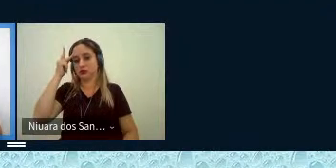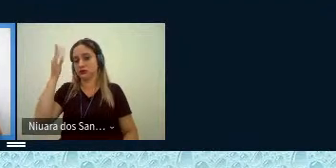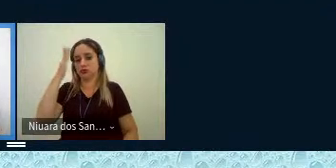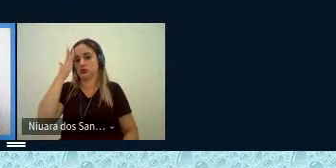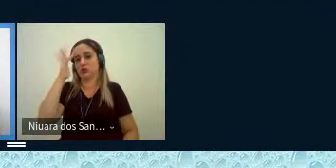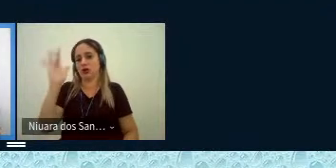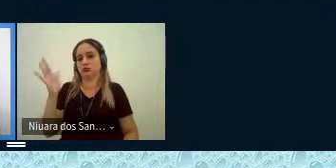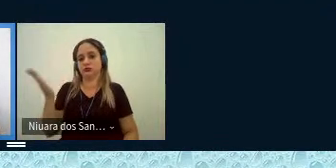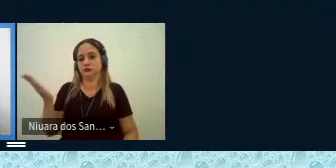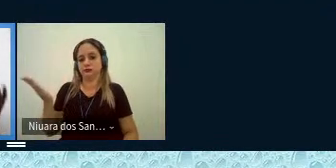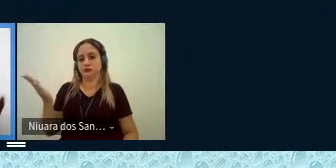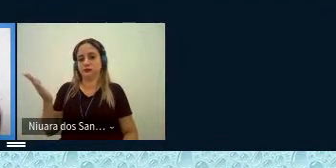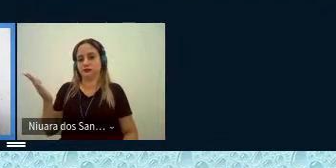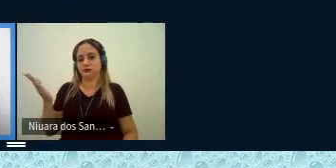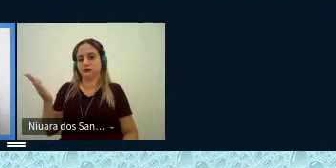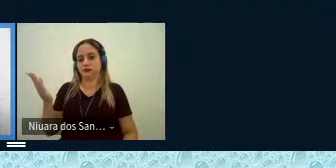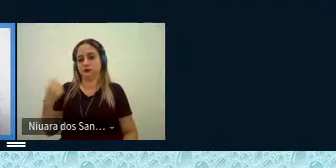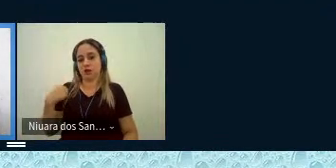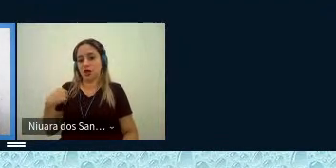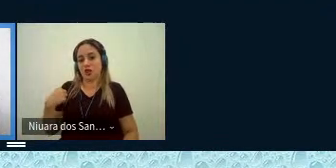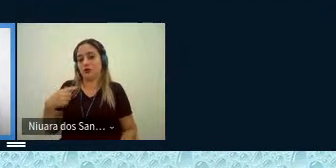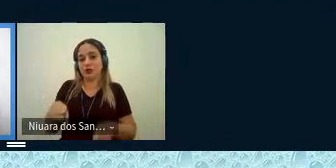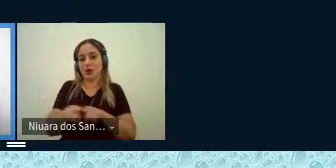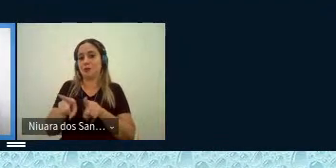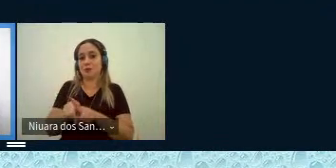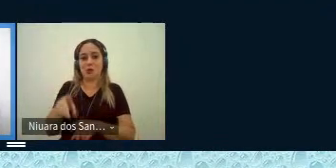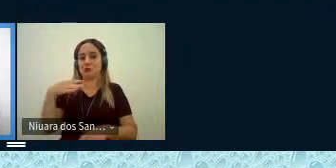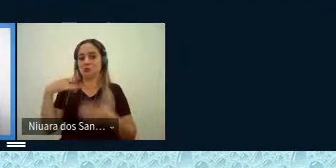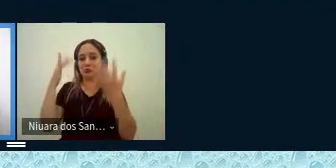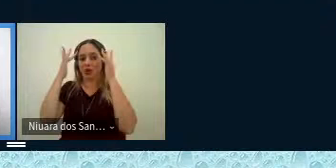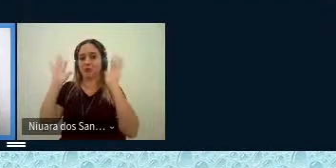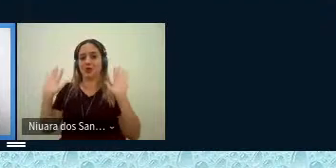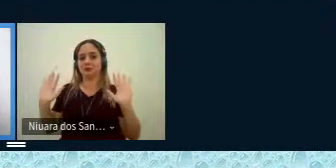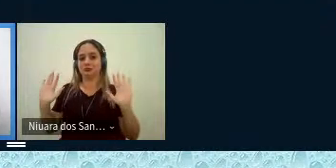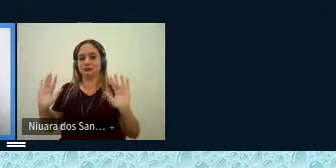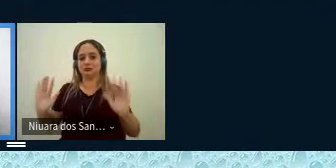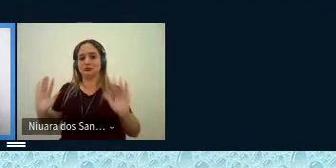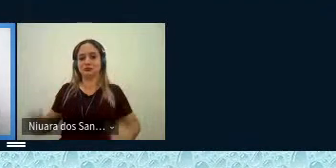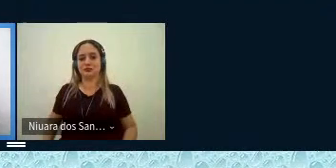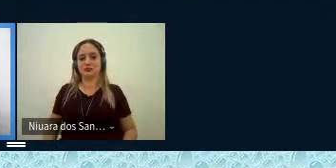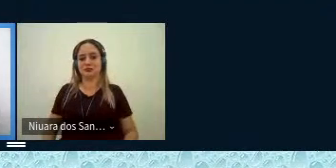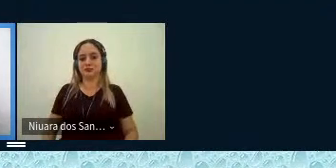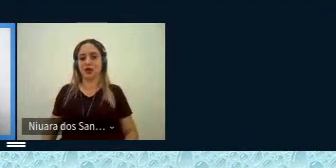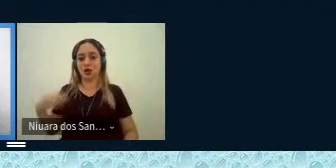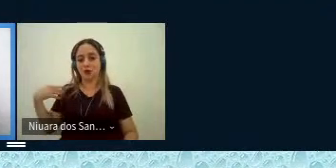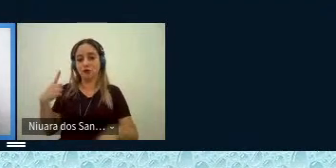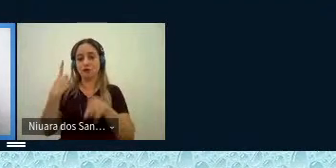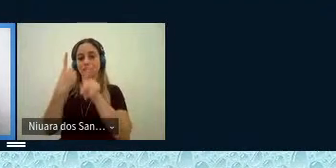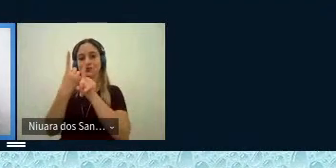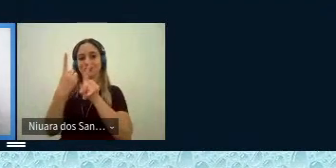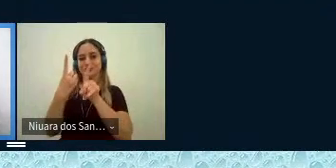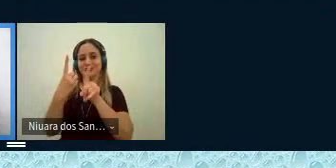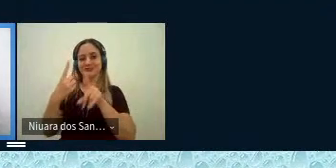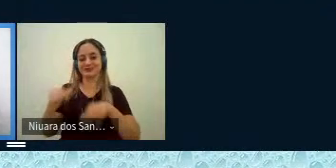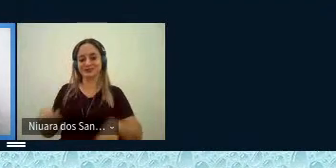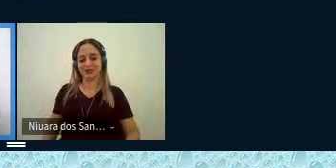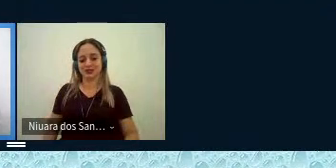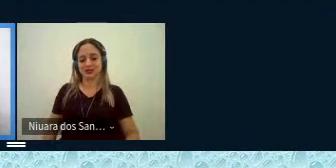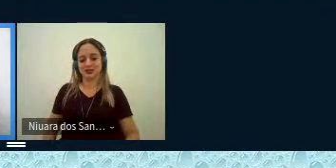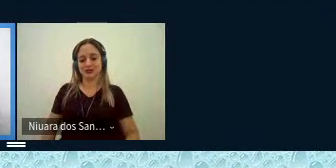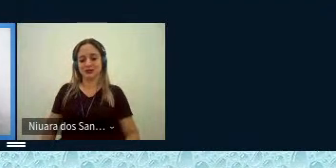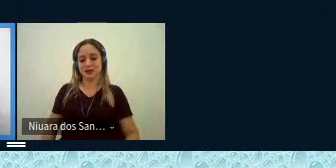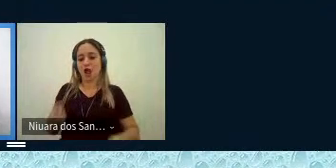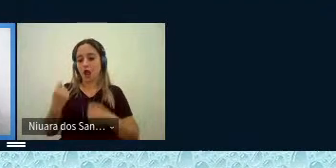conta. E nem eu, eu devo confessar que nem eu me dava conta. Eu fui descobrir que algumas